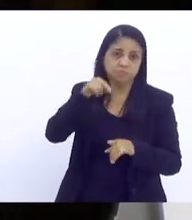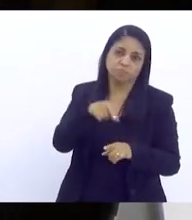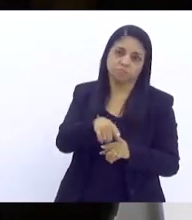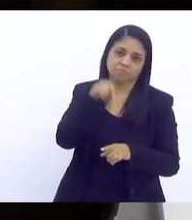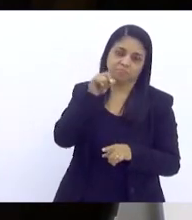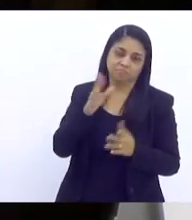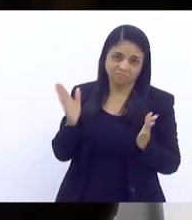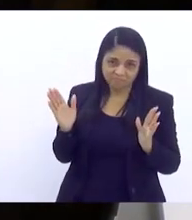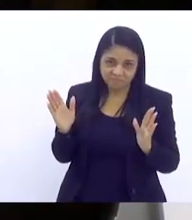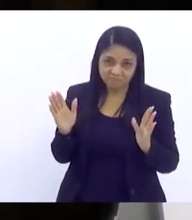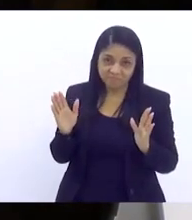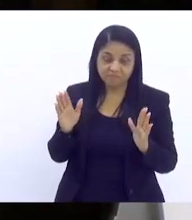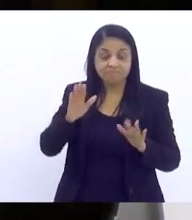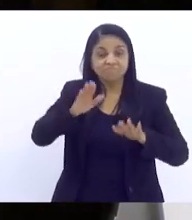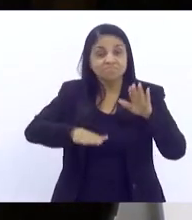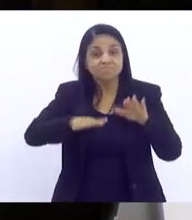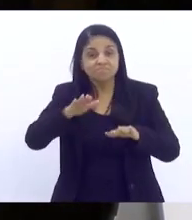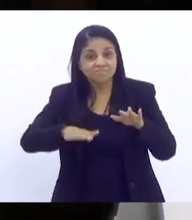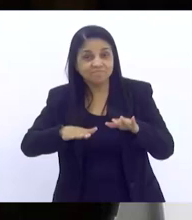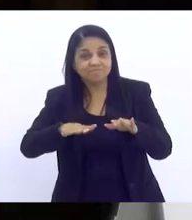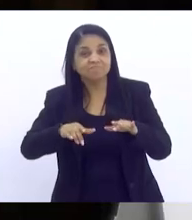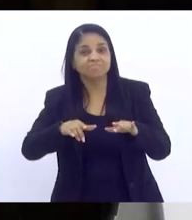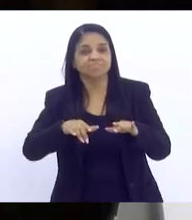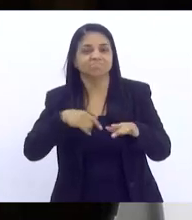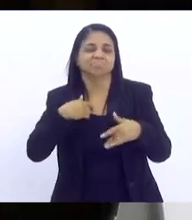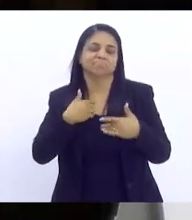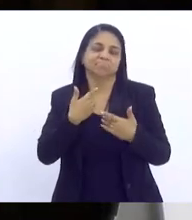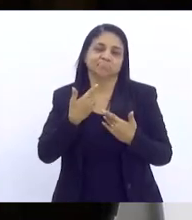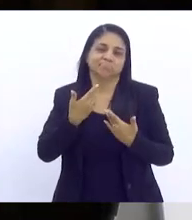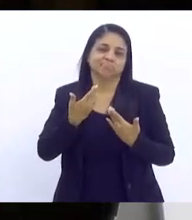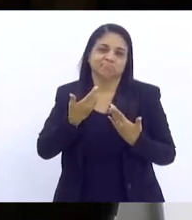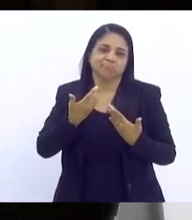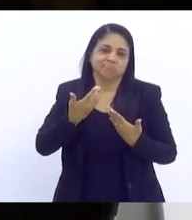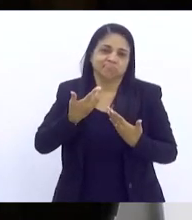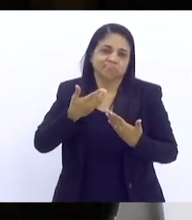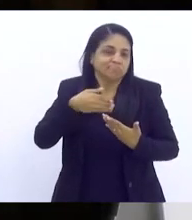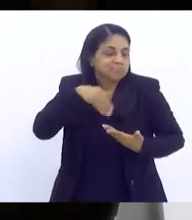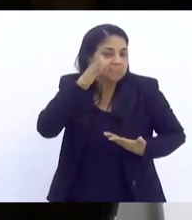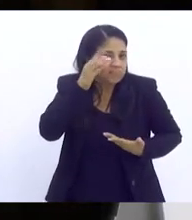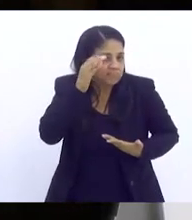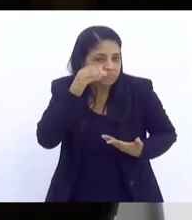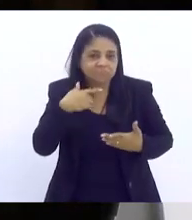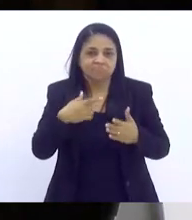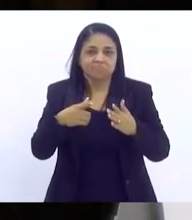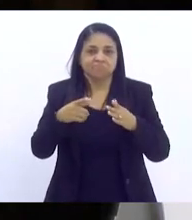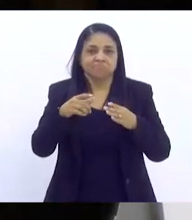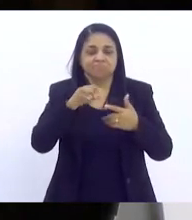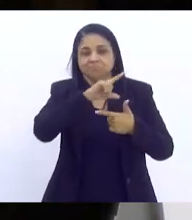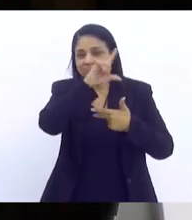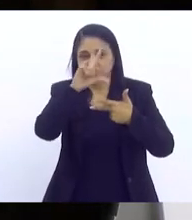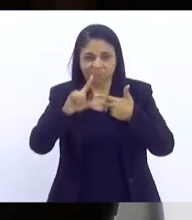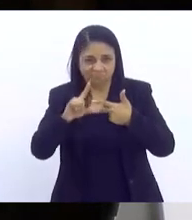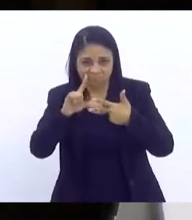que muitas vezes nós não observamos no legislativo,